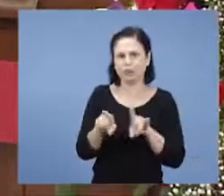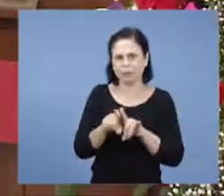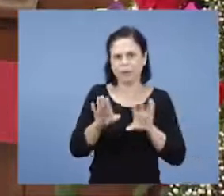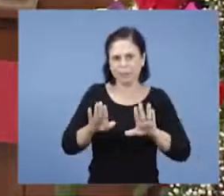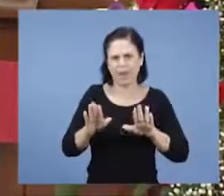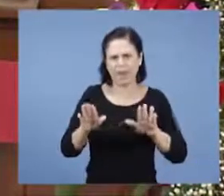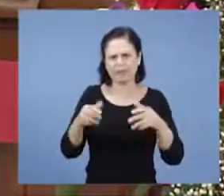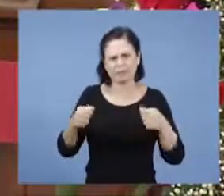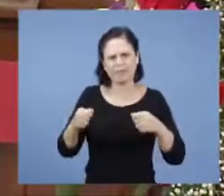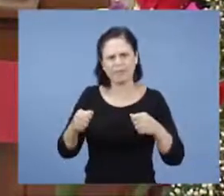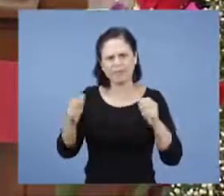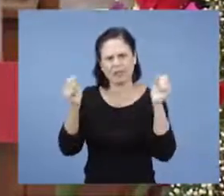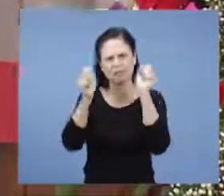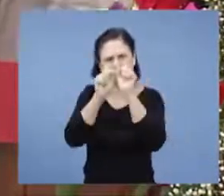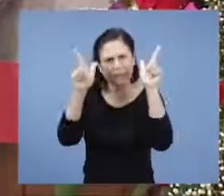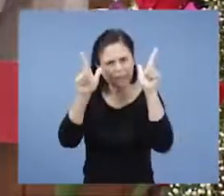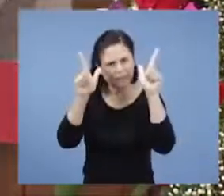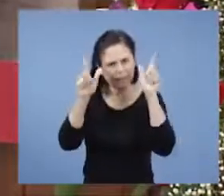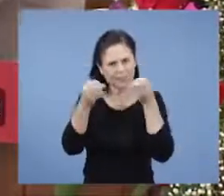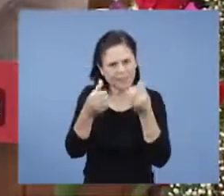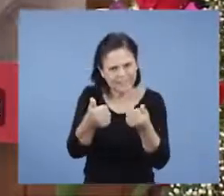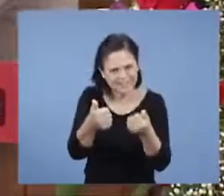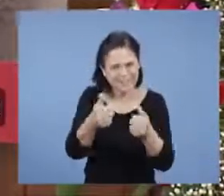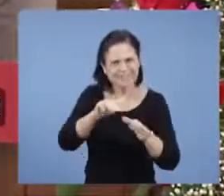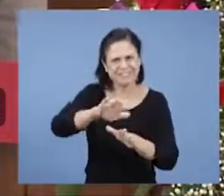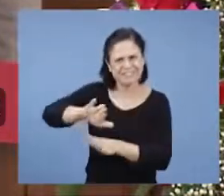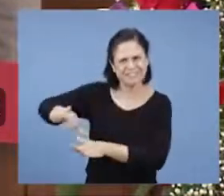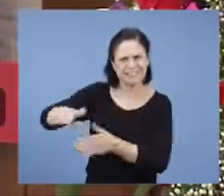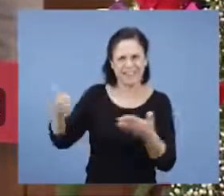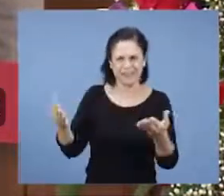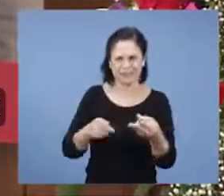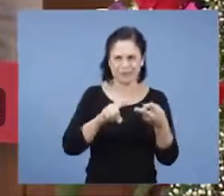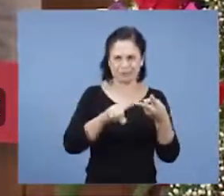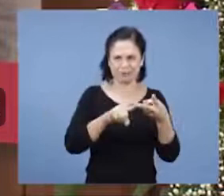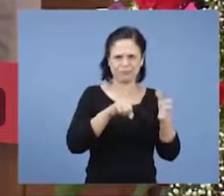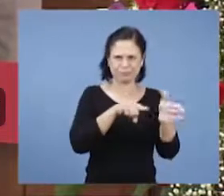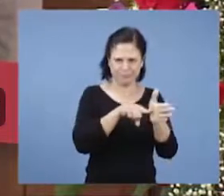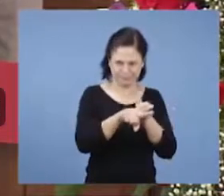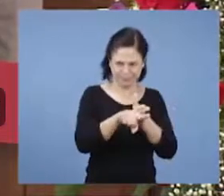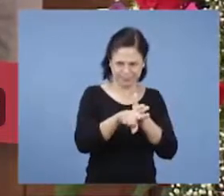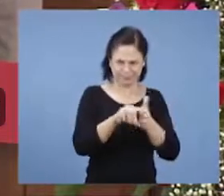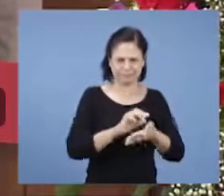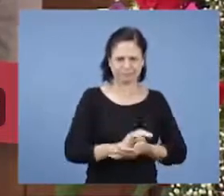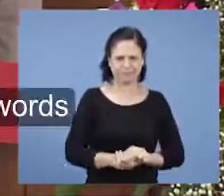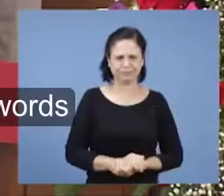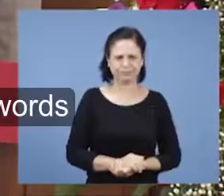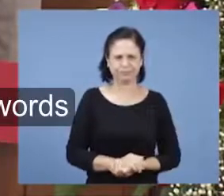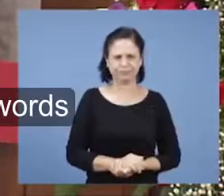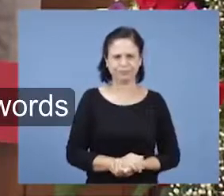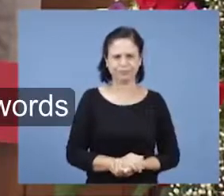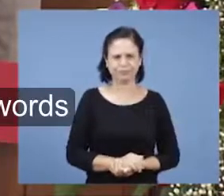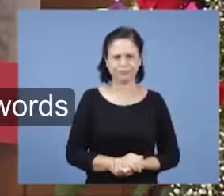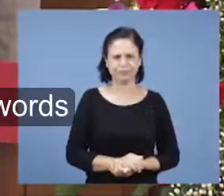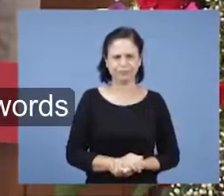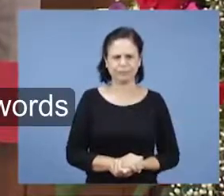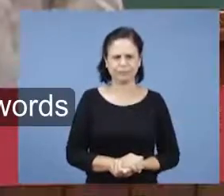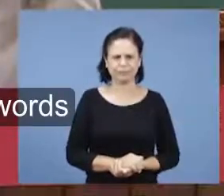para isso. Vamos continuar. Então, vamos, então, para a segunda pergunta dessa manhã.